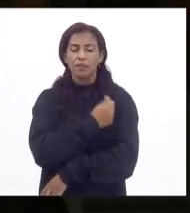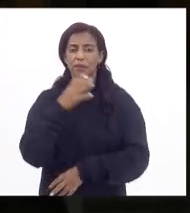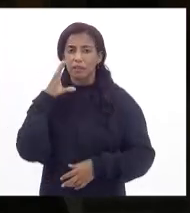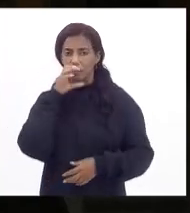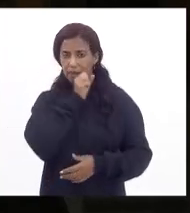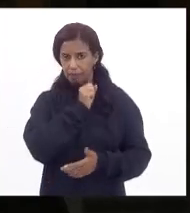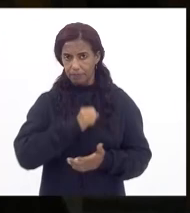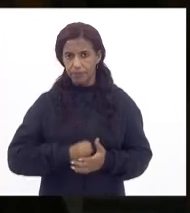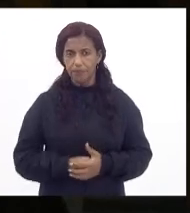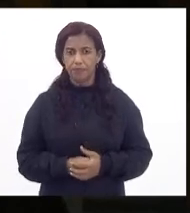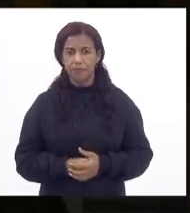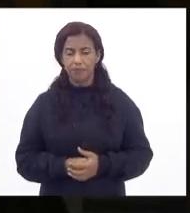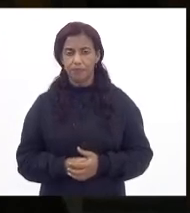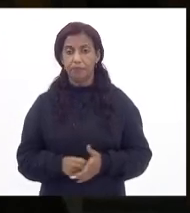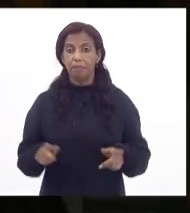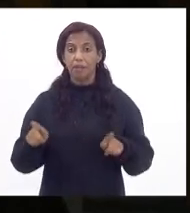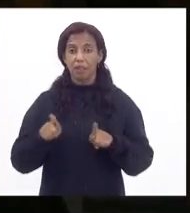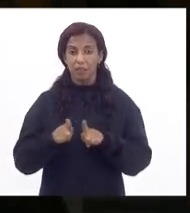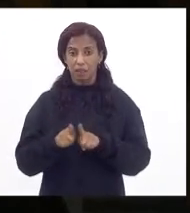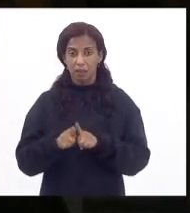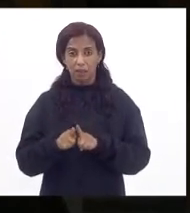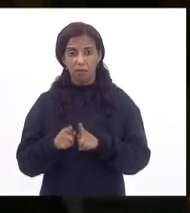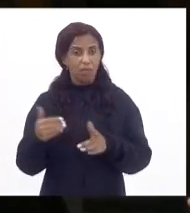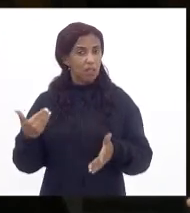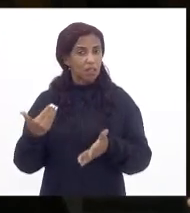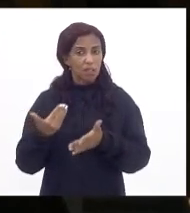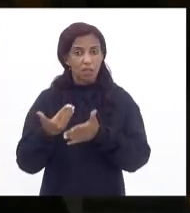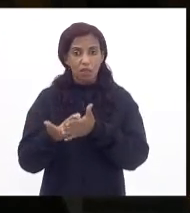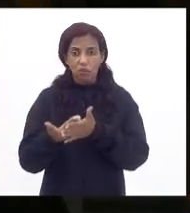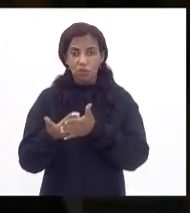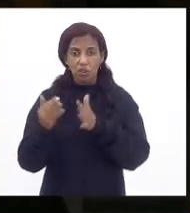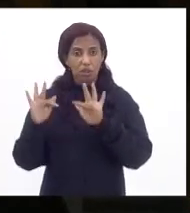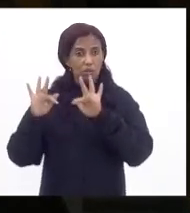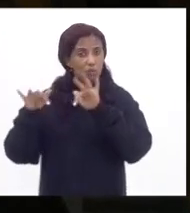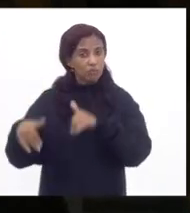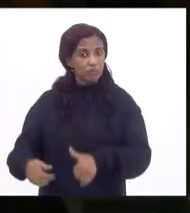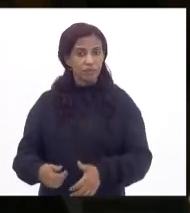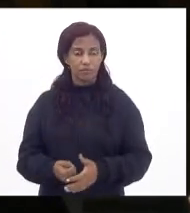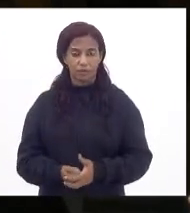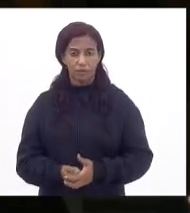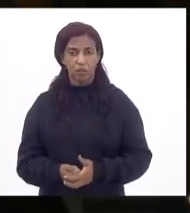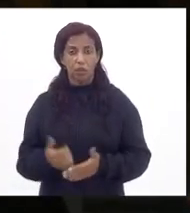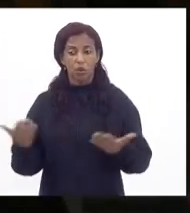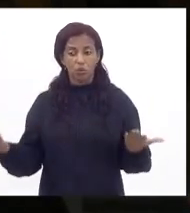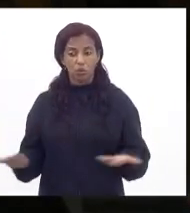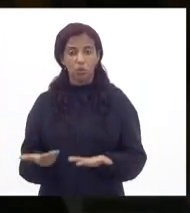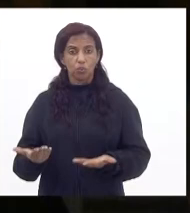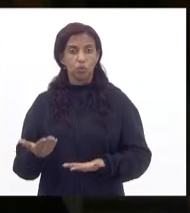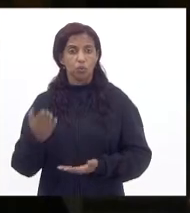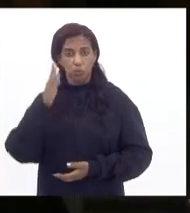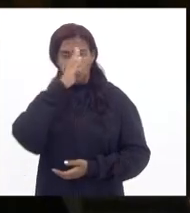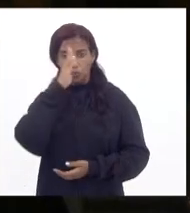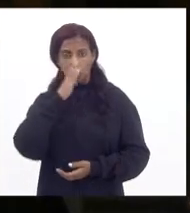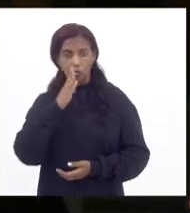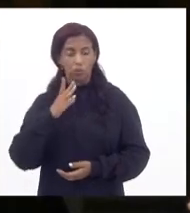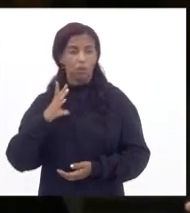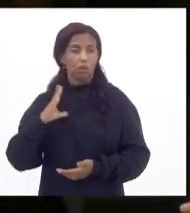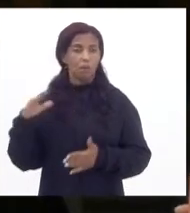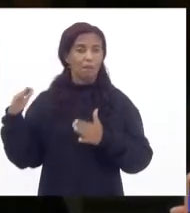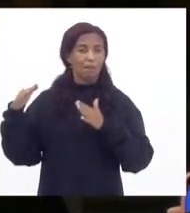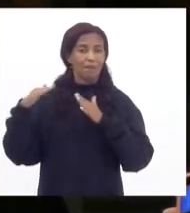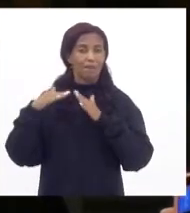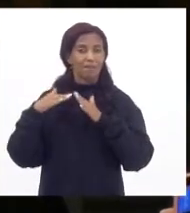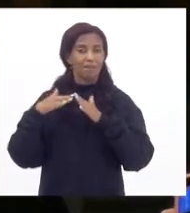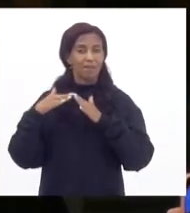mas ainda não chegamos a um patamar suficiente somente hoje no Brasil se está batendo